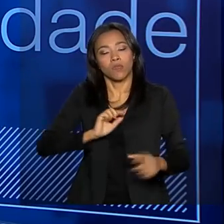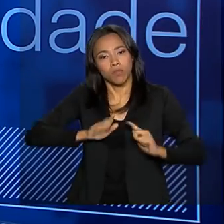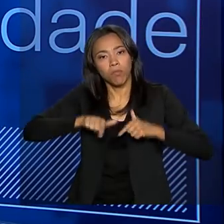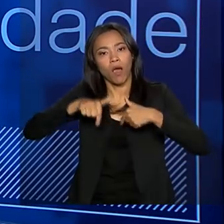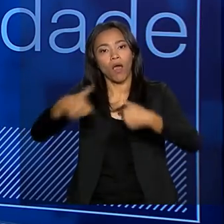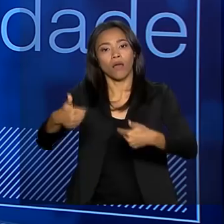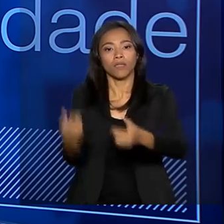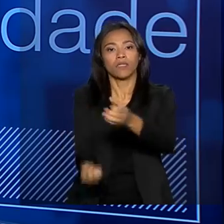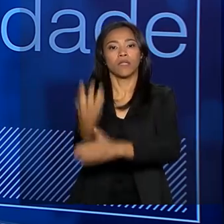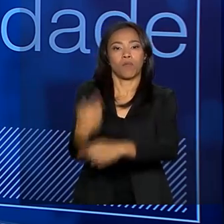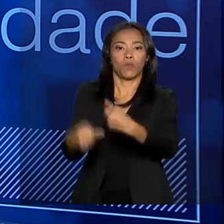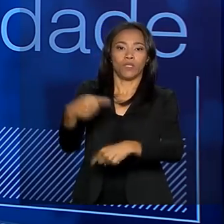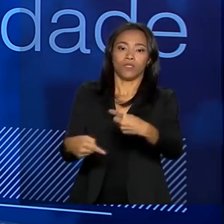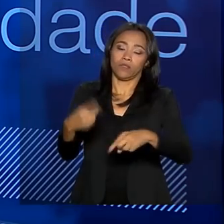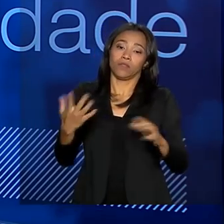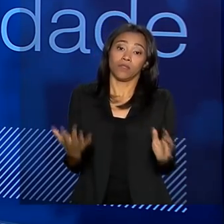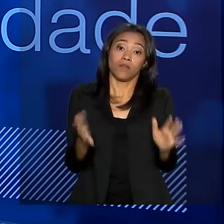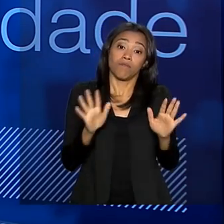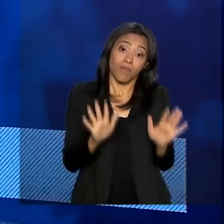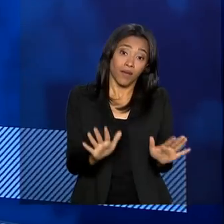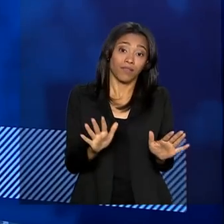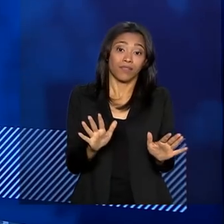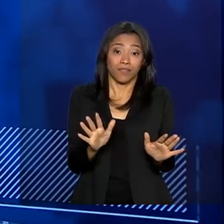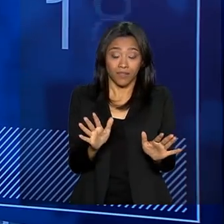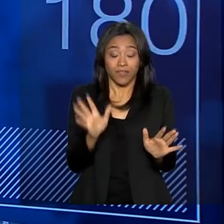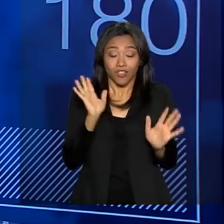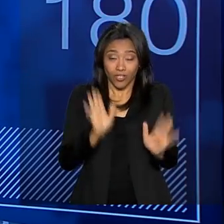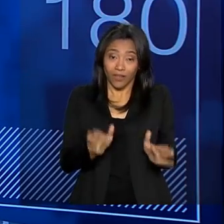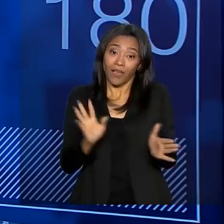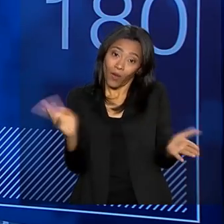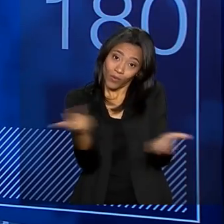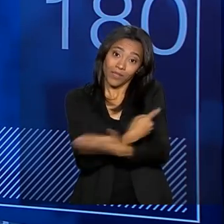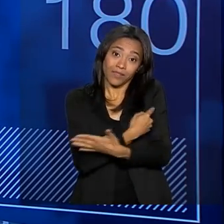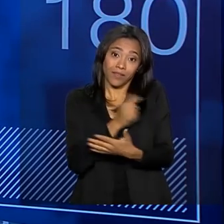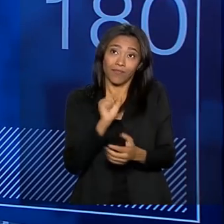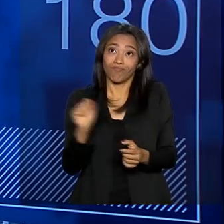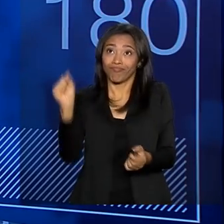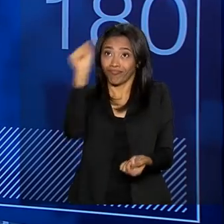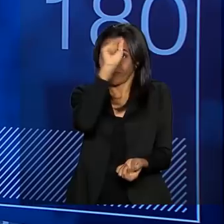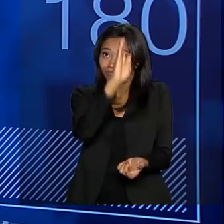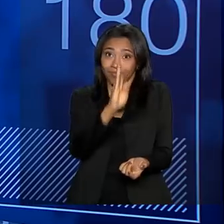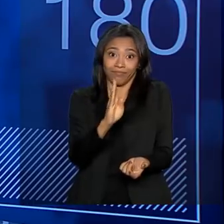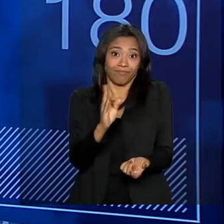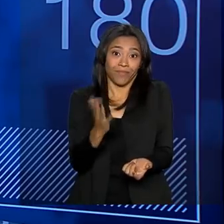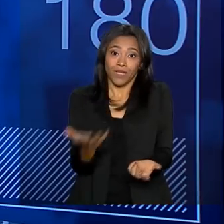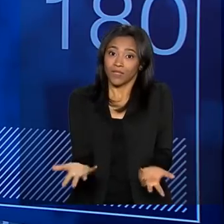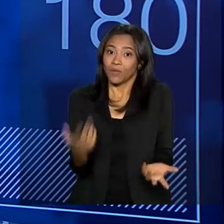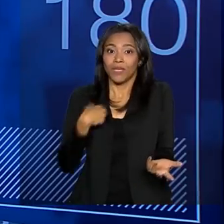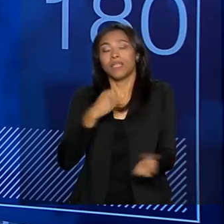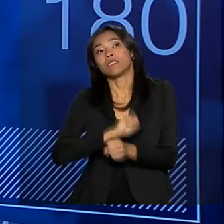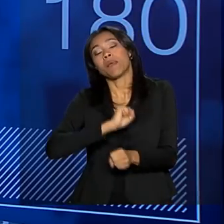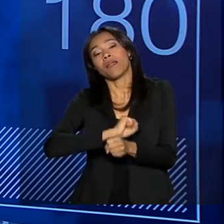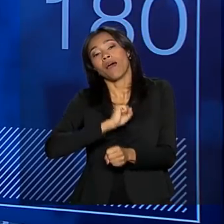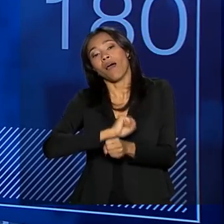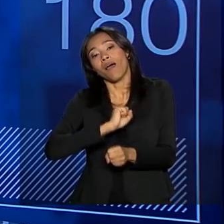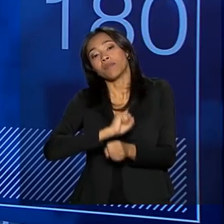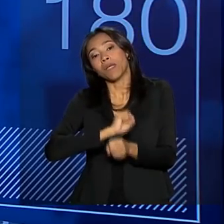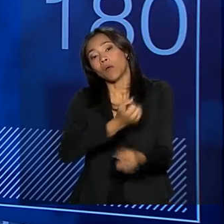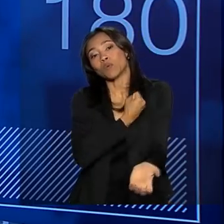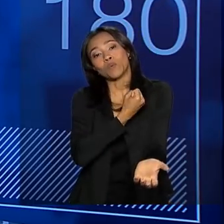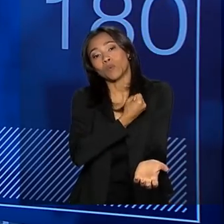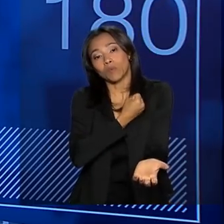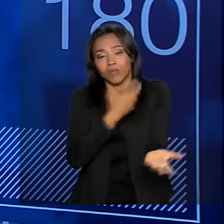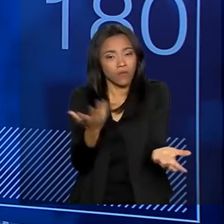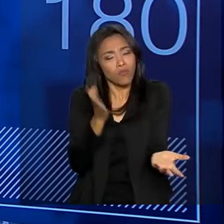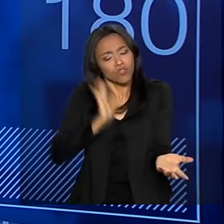eficiente. Mas, de qualquer forma, Paulo, está posto, o fenômeno está aí e não podemos esperar o resultado final dos números. Já